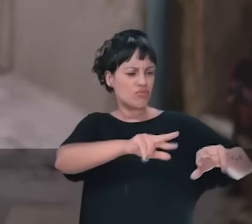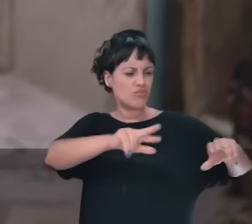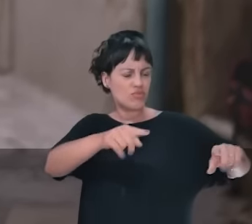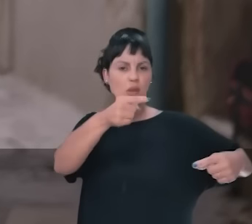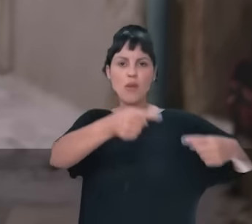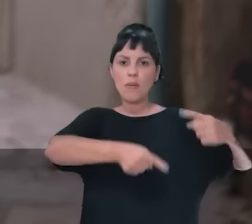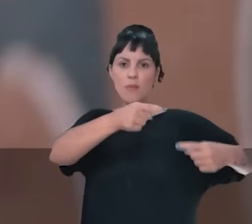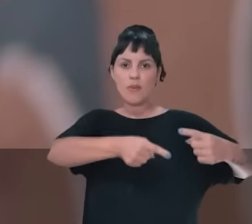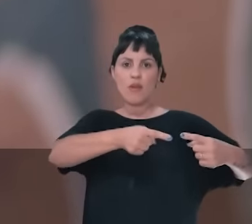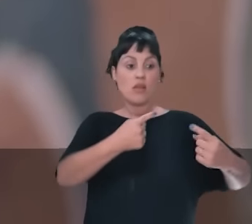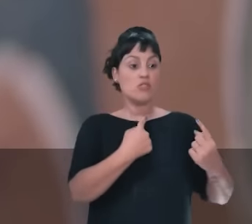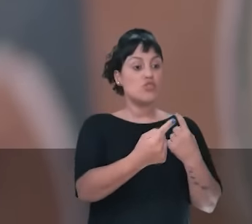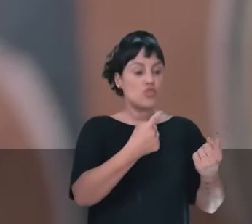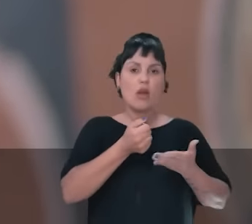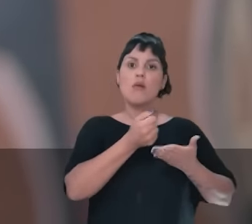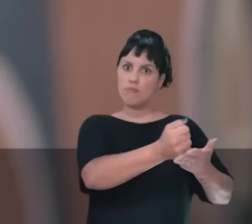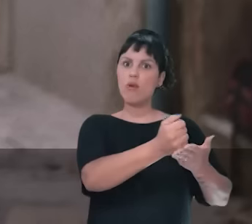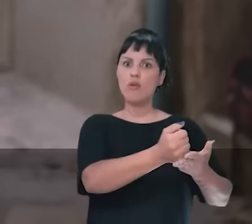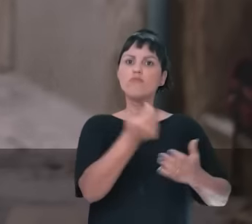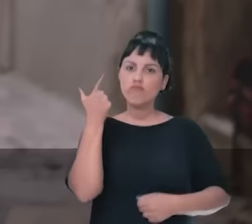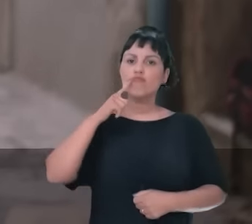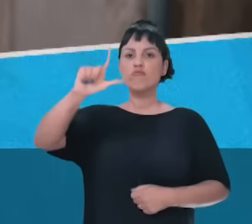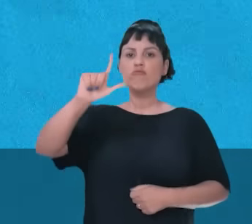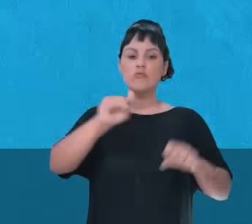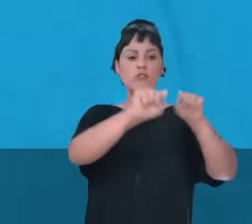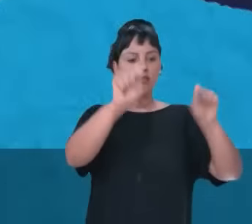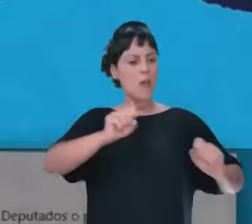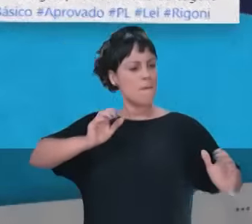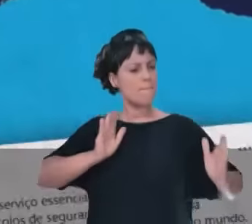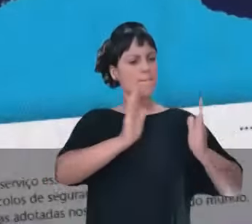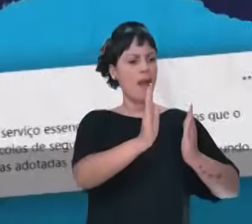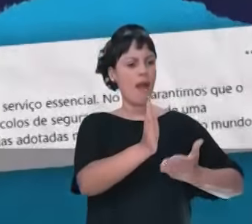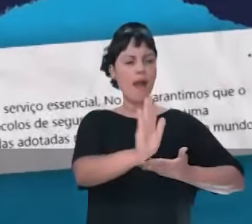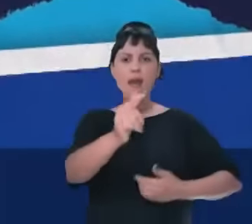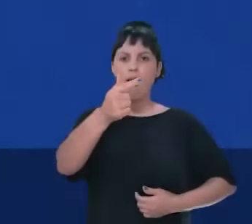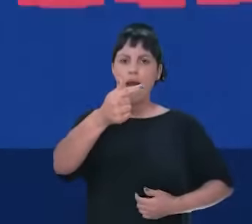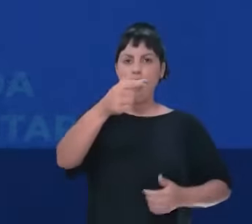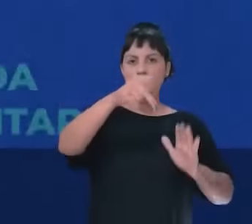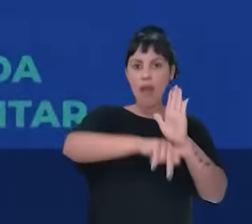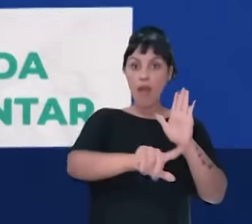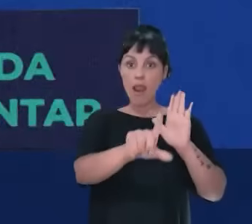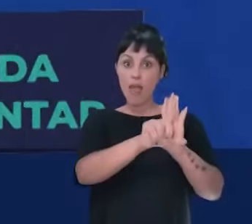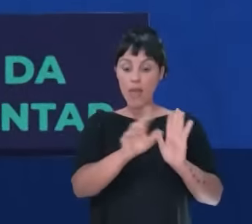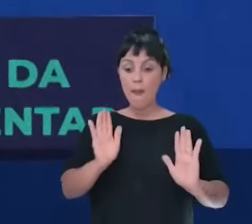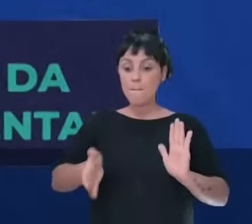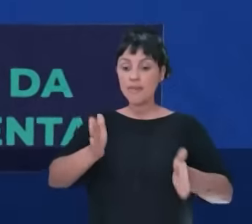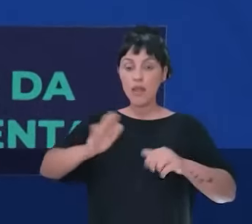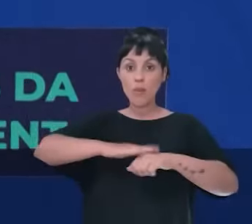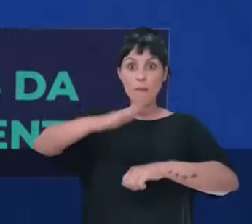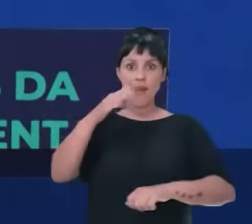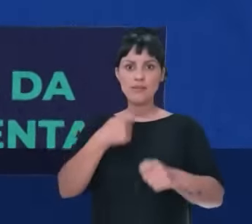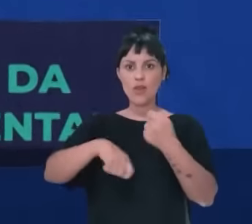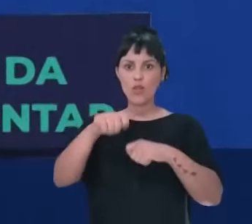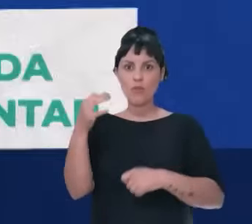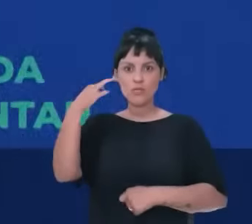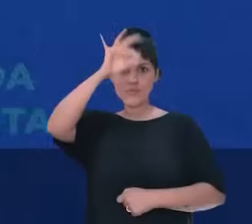Mas mesmo assim venci. Enfrentei o sistema e aprovei sete projetos de lei. Fiz o mandato mais econômico do Espírito Santo